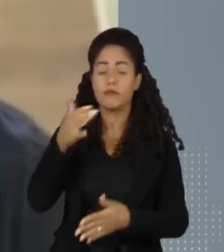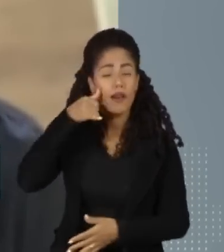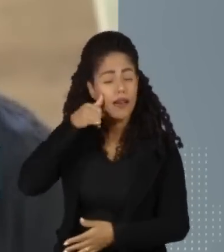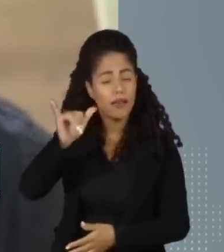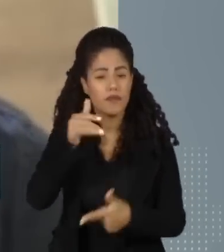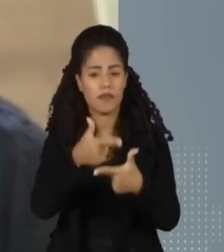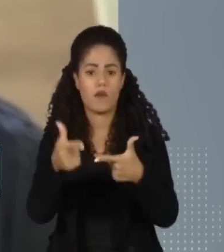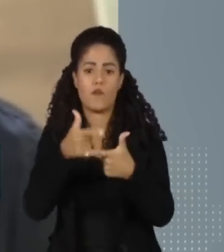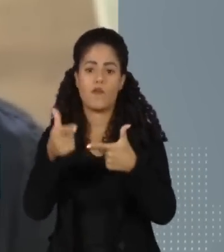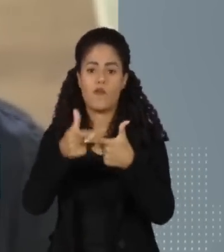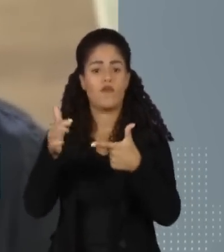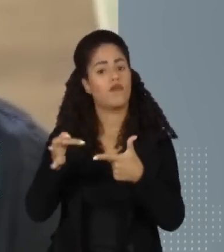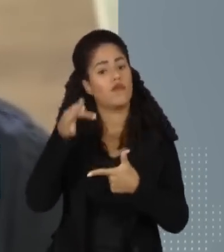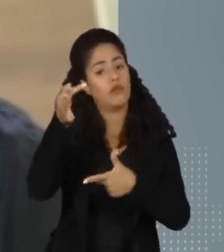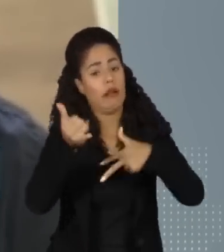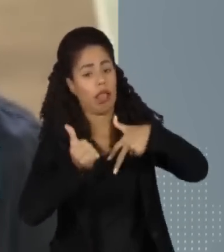que eles sejam vítimas também dessa fraude.